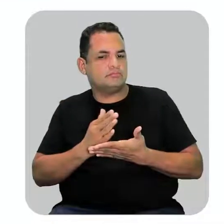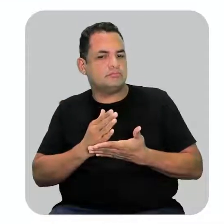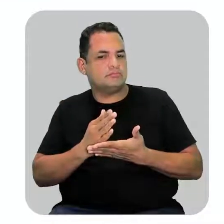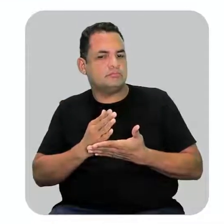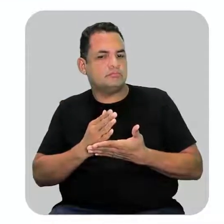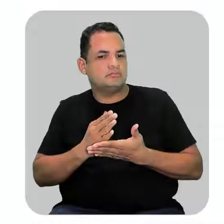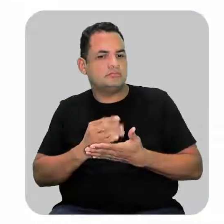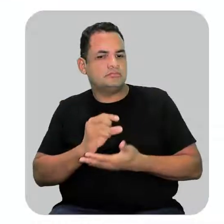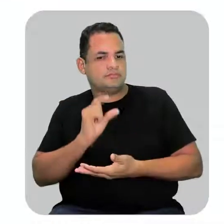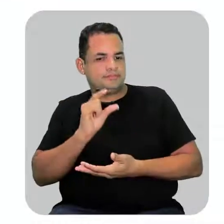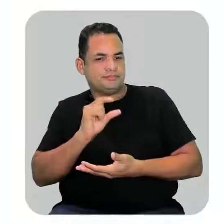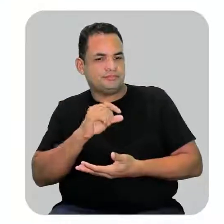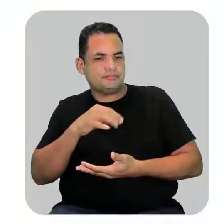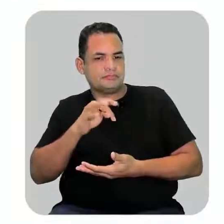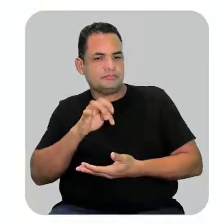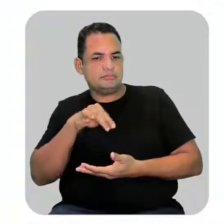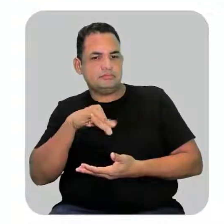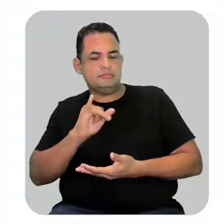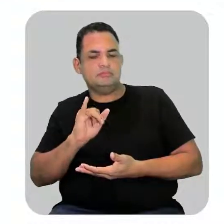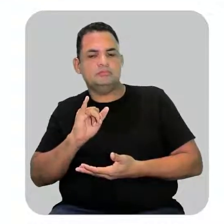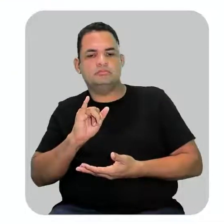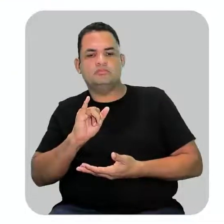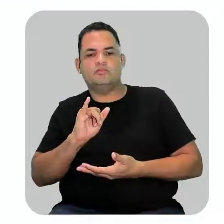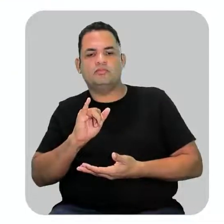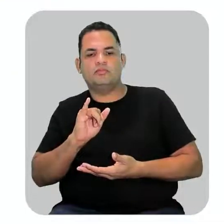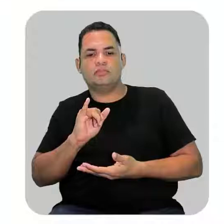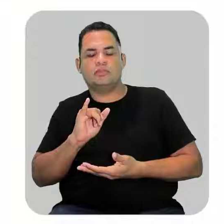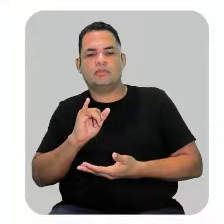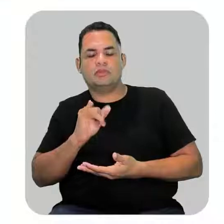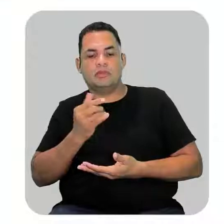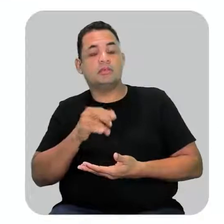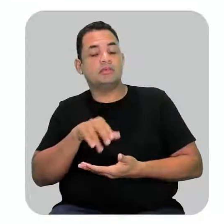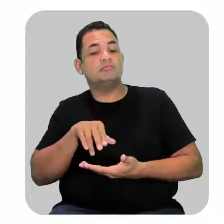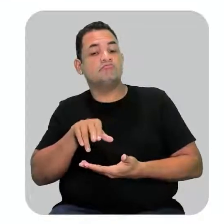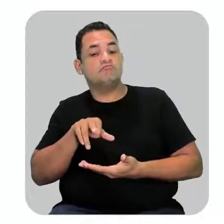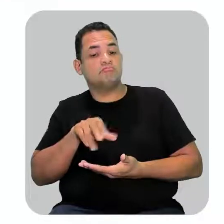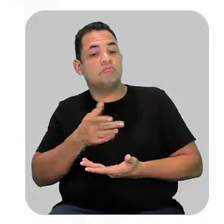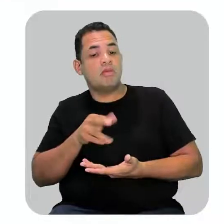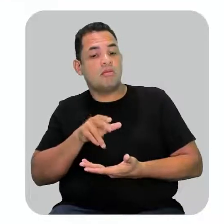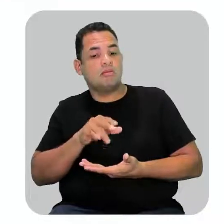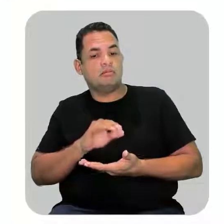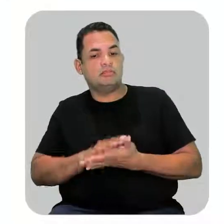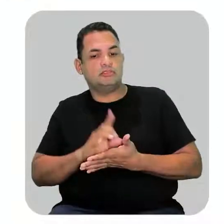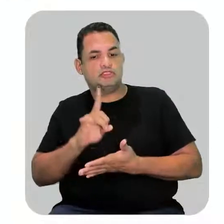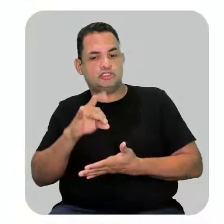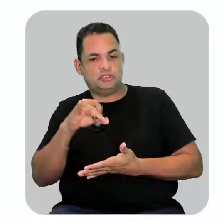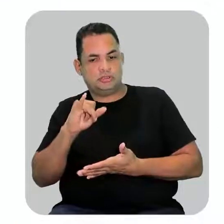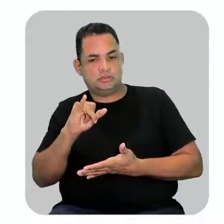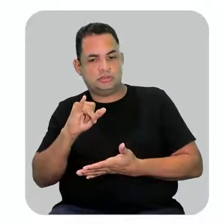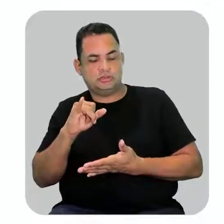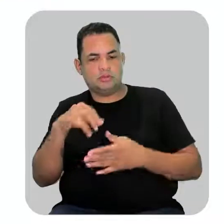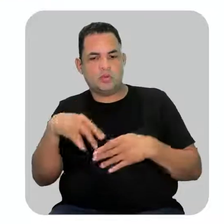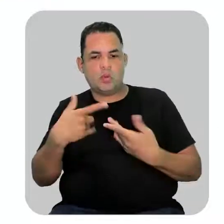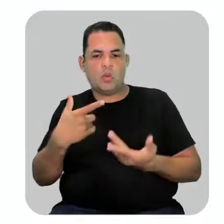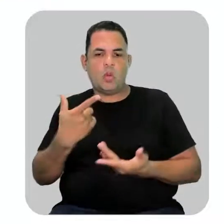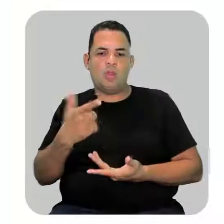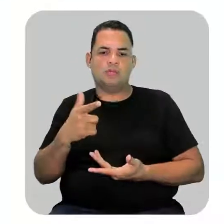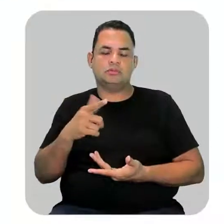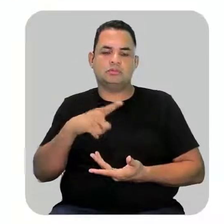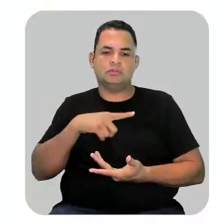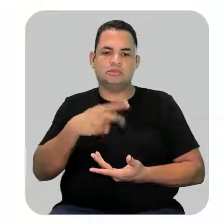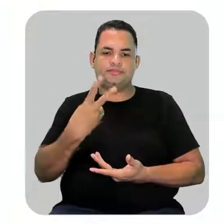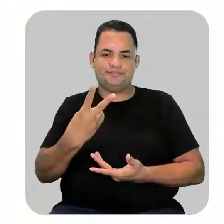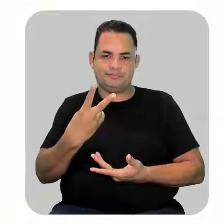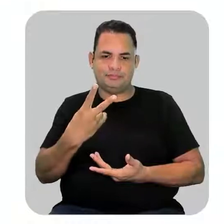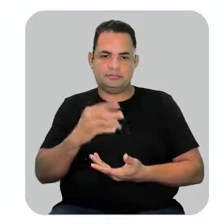prefixo aqui, tri, igual a gente viu do dienos, né? A gente usou di quando tiver 2. Nesse